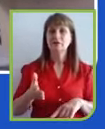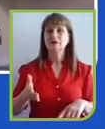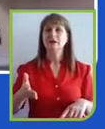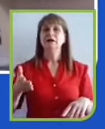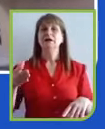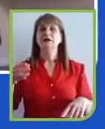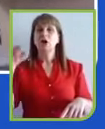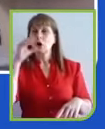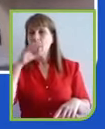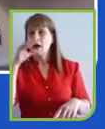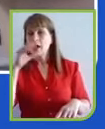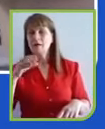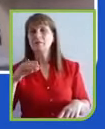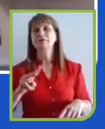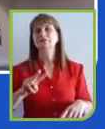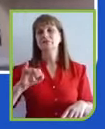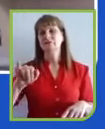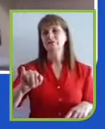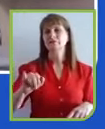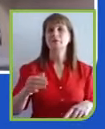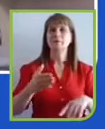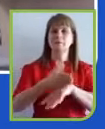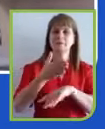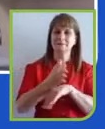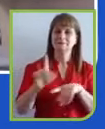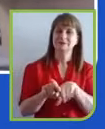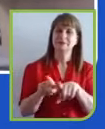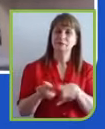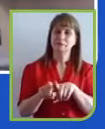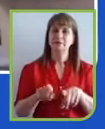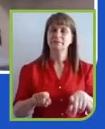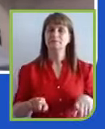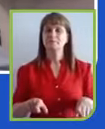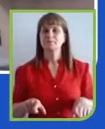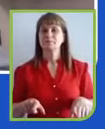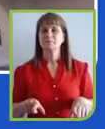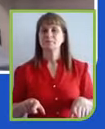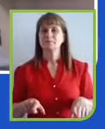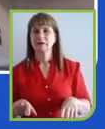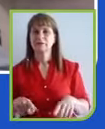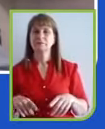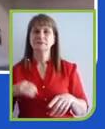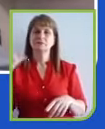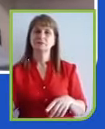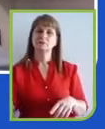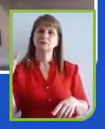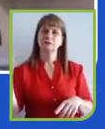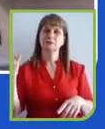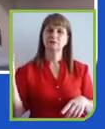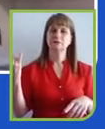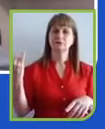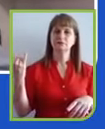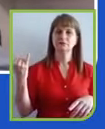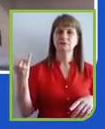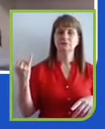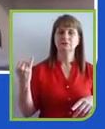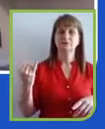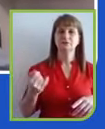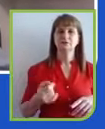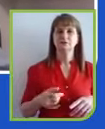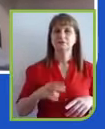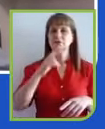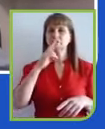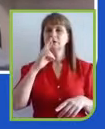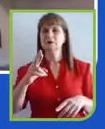Agora, aqueles que entendem como importante, eu não tenho dúvida que essas empresas elas terão, inclusive, resultados melhores aos seus